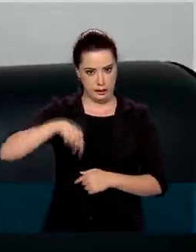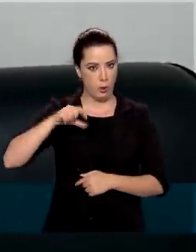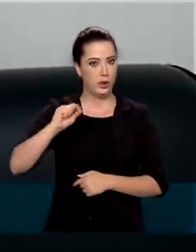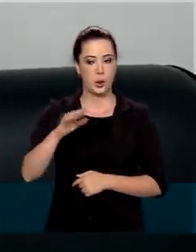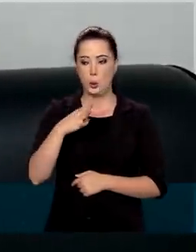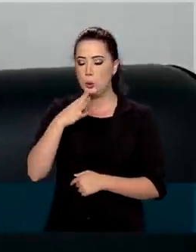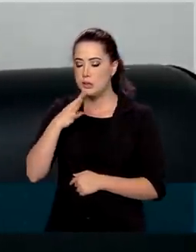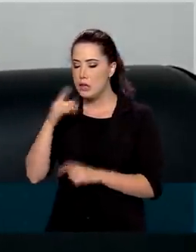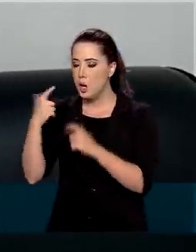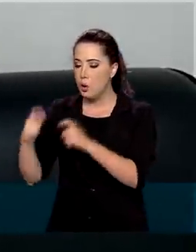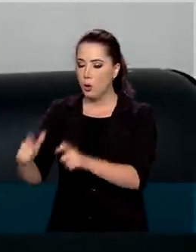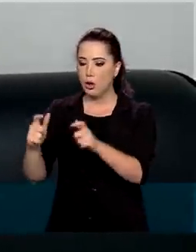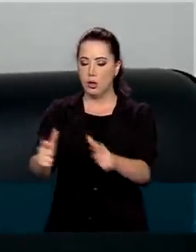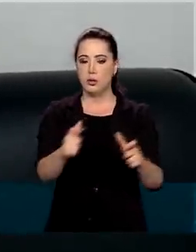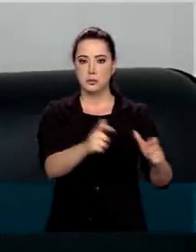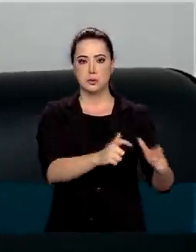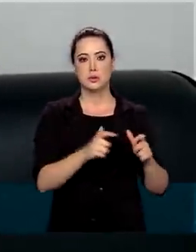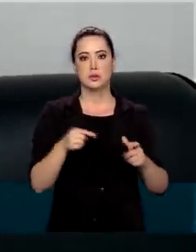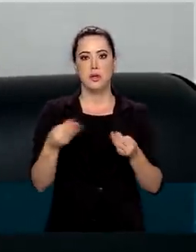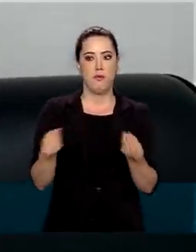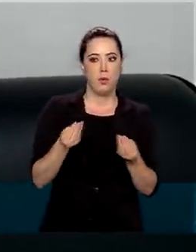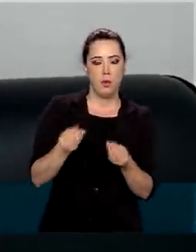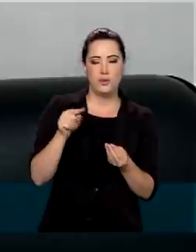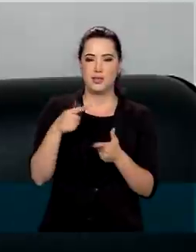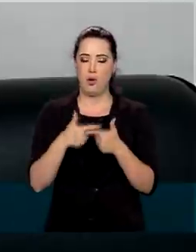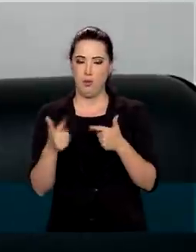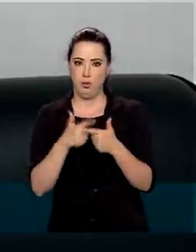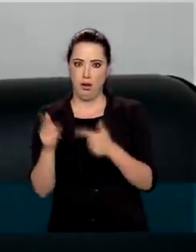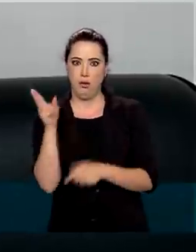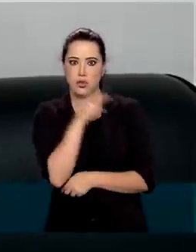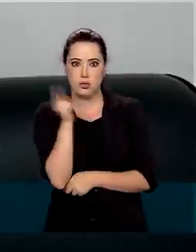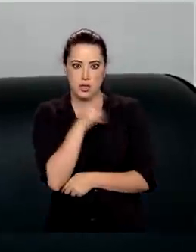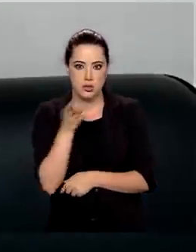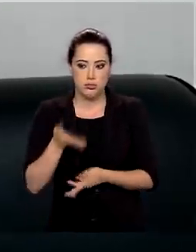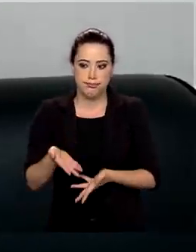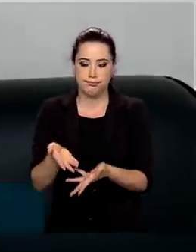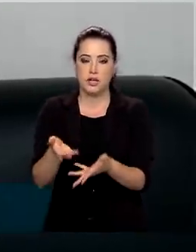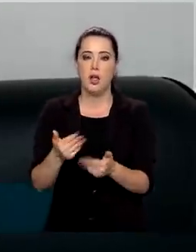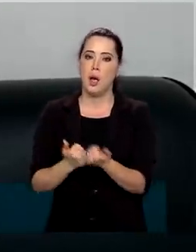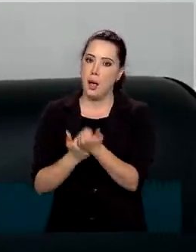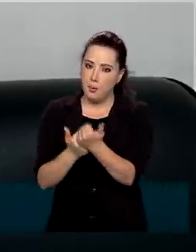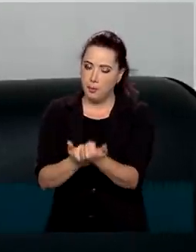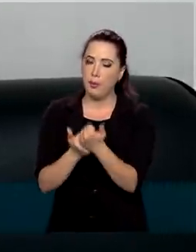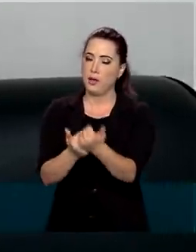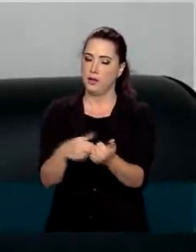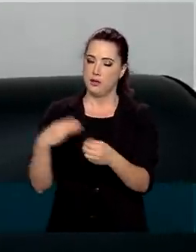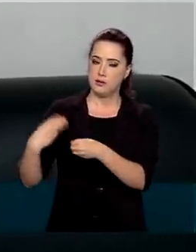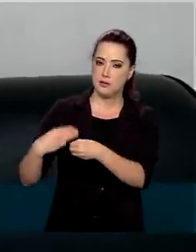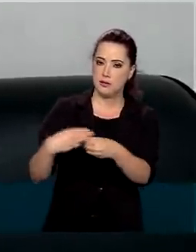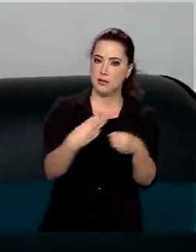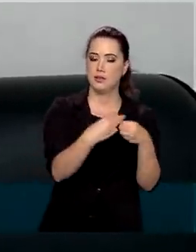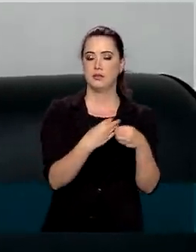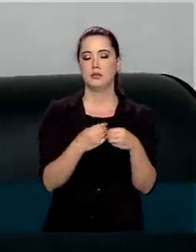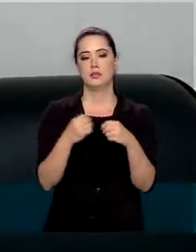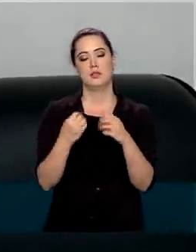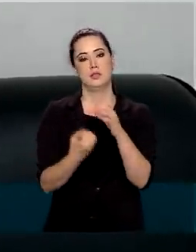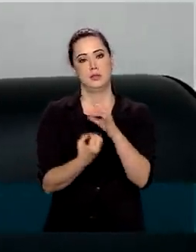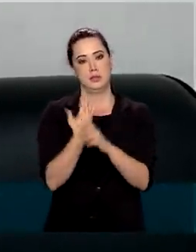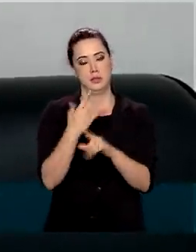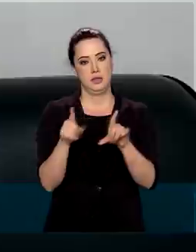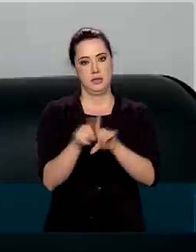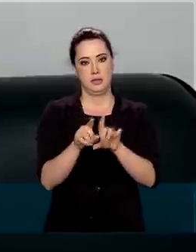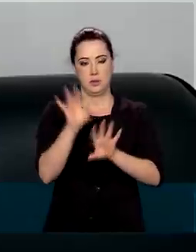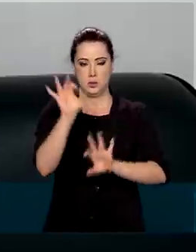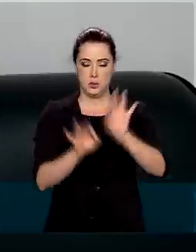reconhecimento de situação de emergência de calamidade pública, apoiar os municípios na confecção de planos de